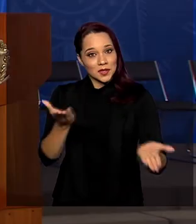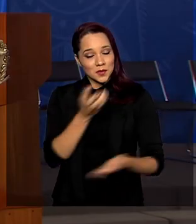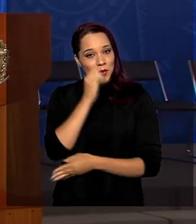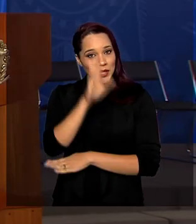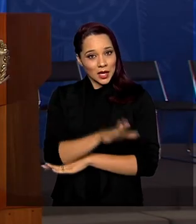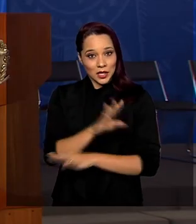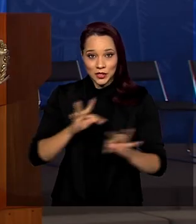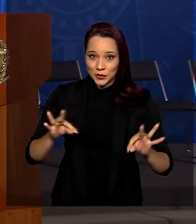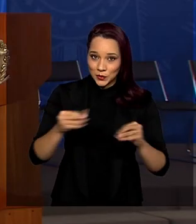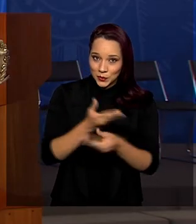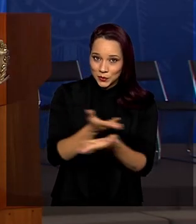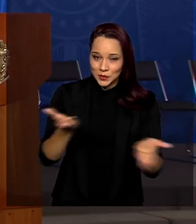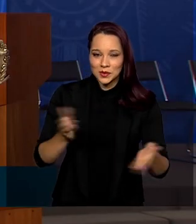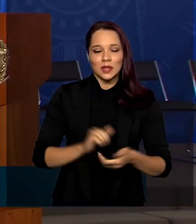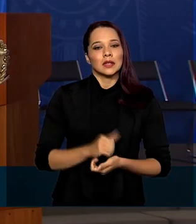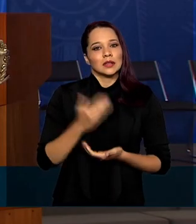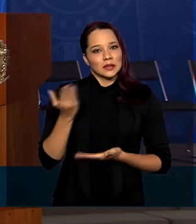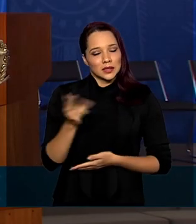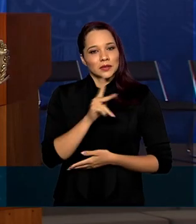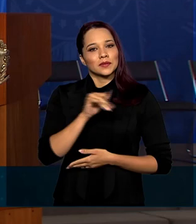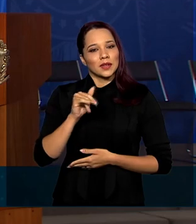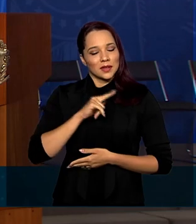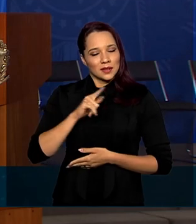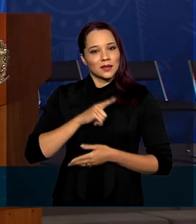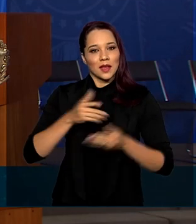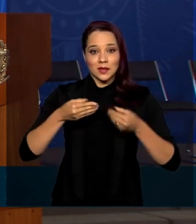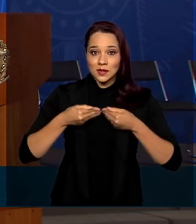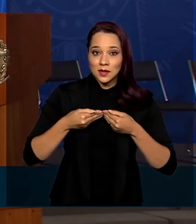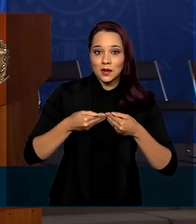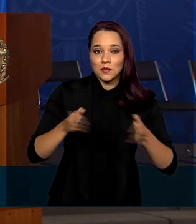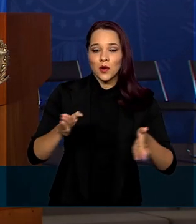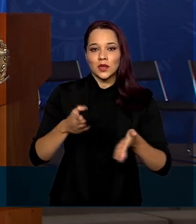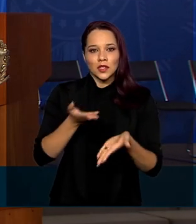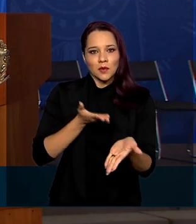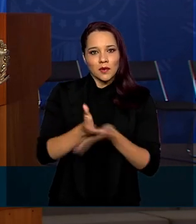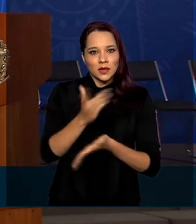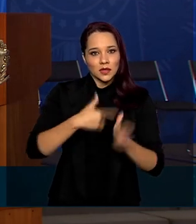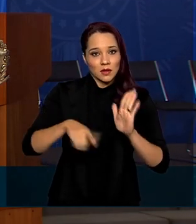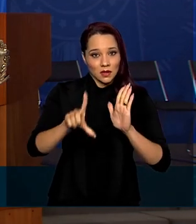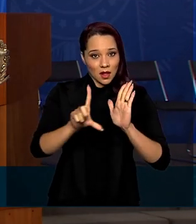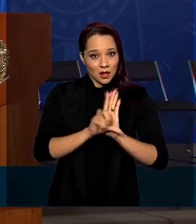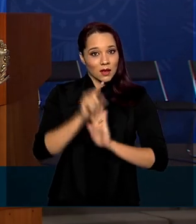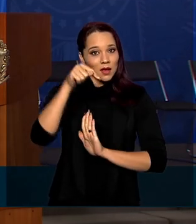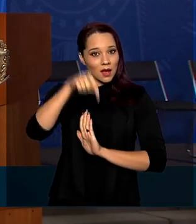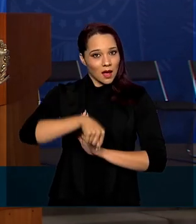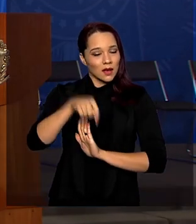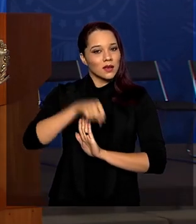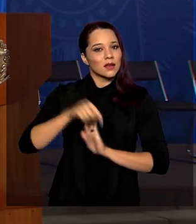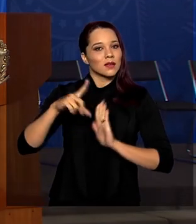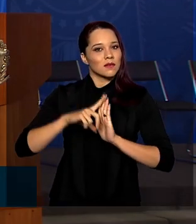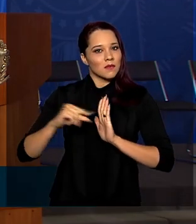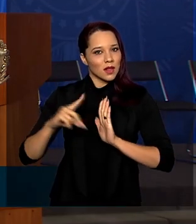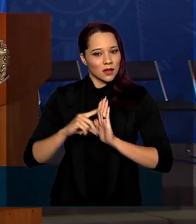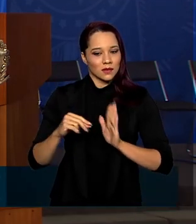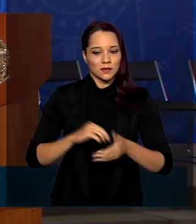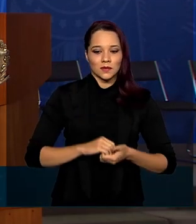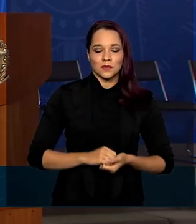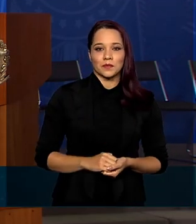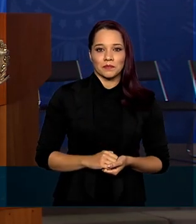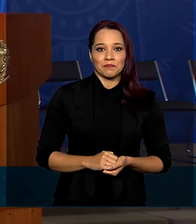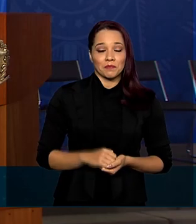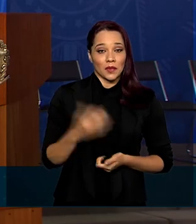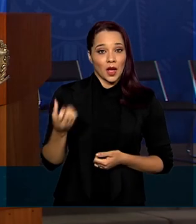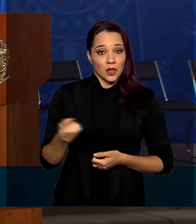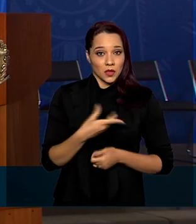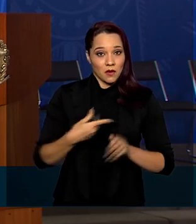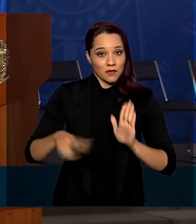todos. Olha, daqui a pouco, então, será realizada essa cerimônia de sanção da lei aqui no Palácio do Planalto. A